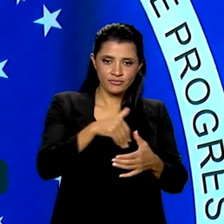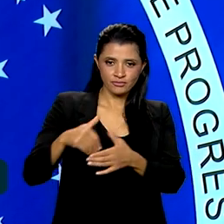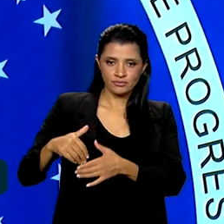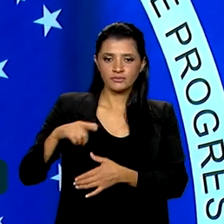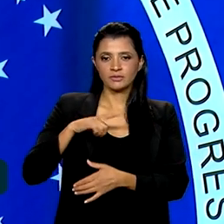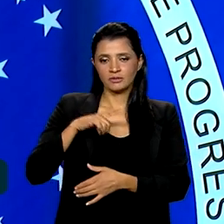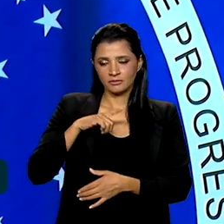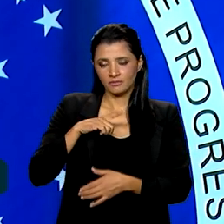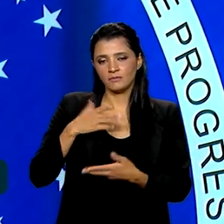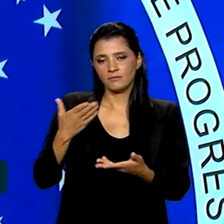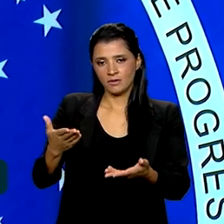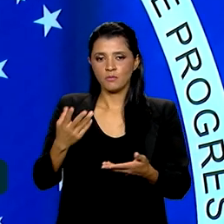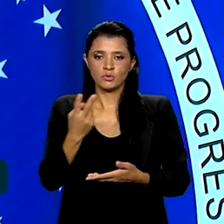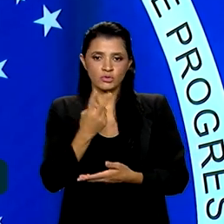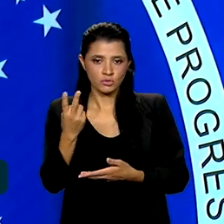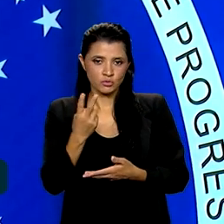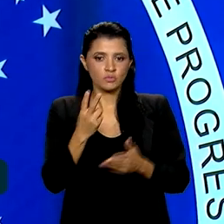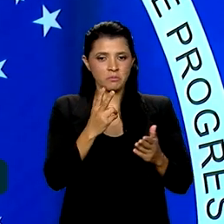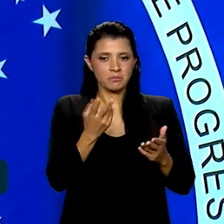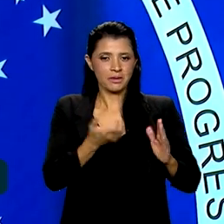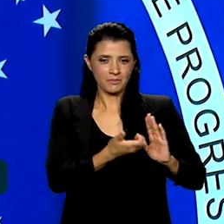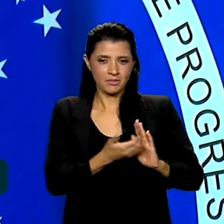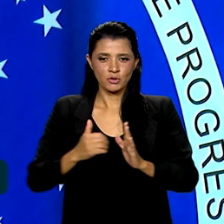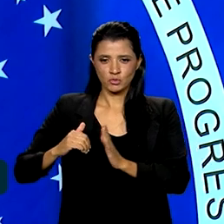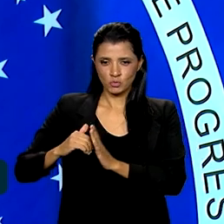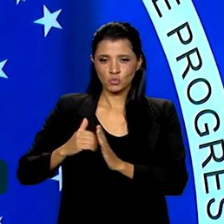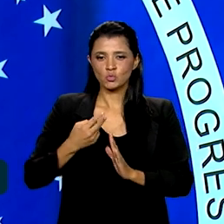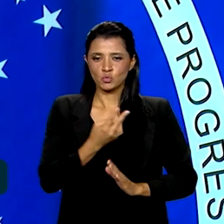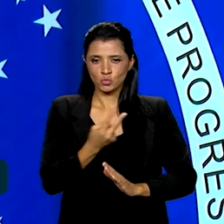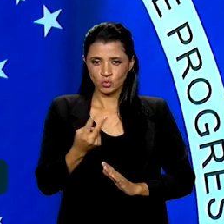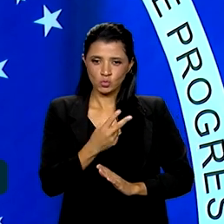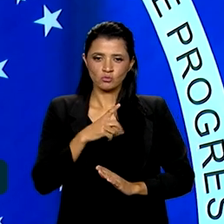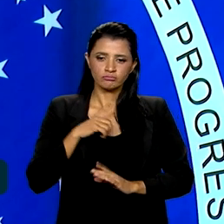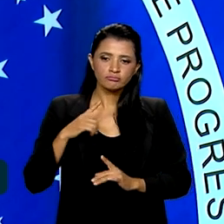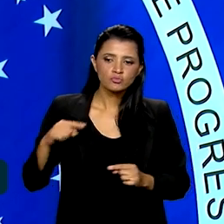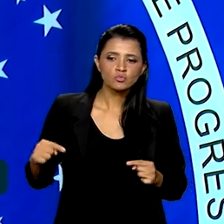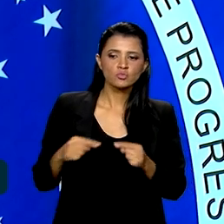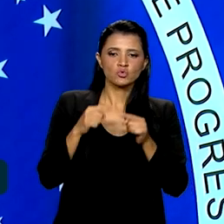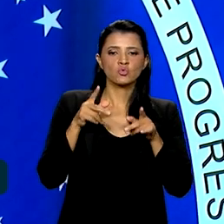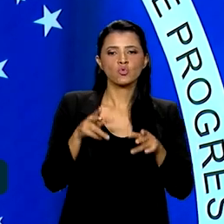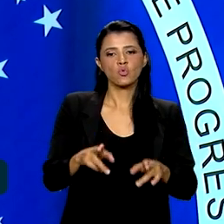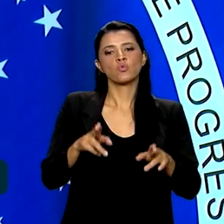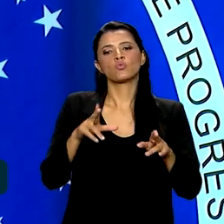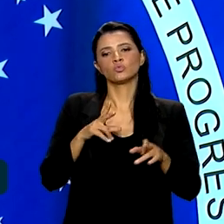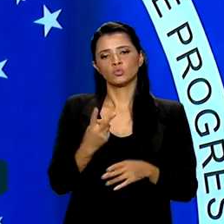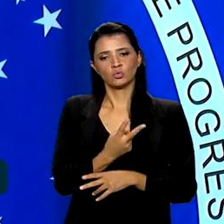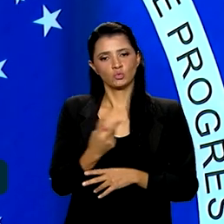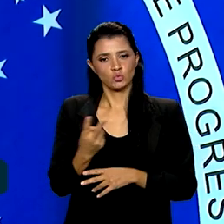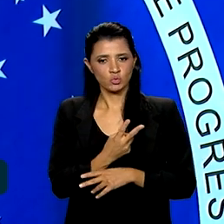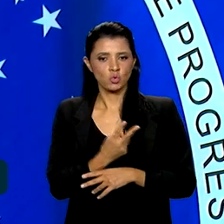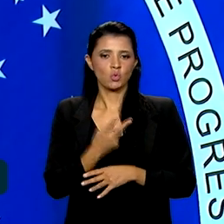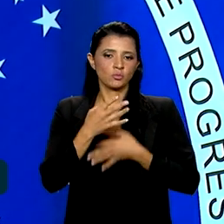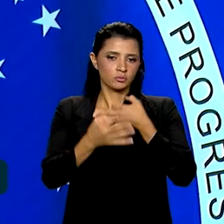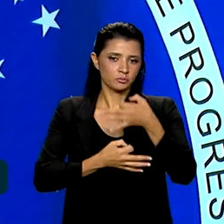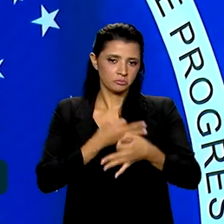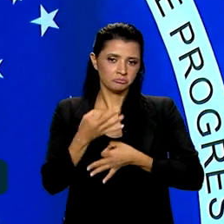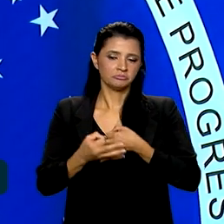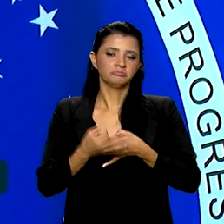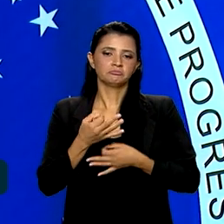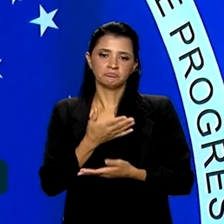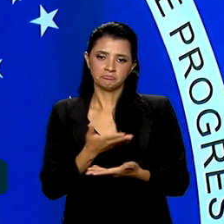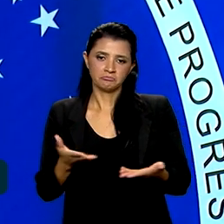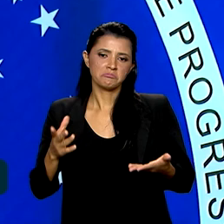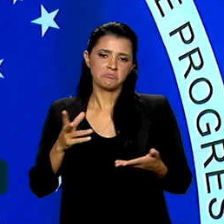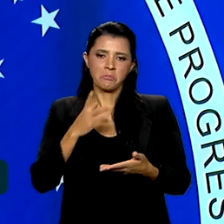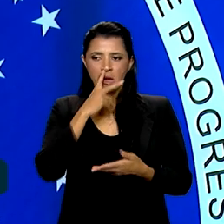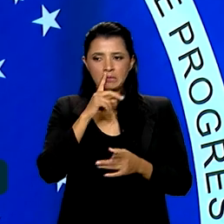tivemos nas duas casas, encontrou-se um denominador comum entre forças que